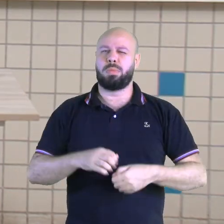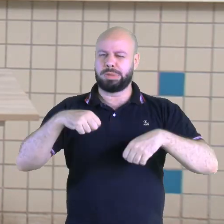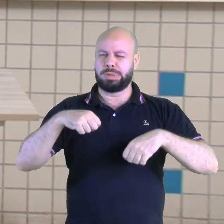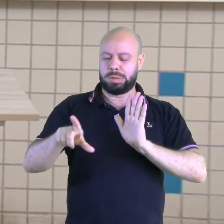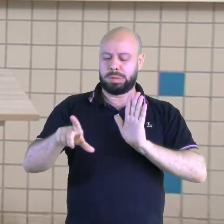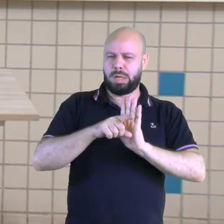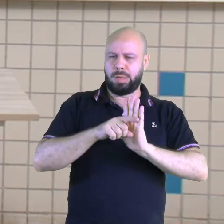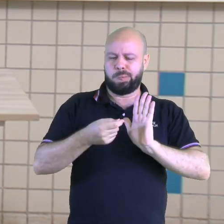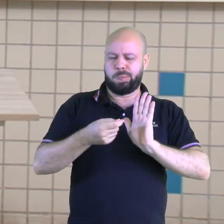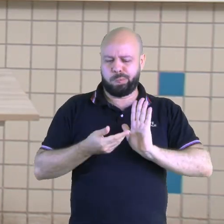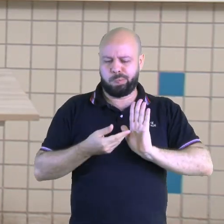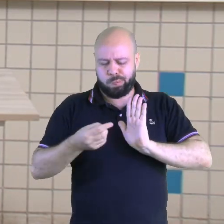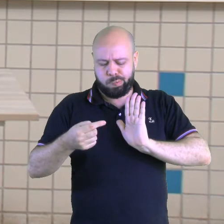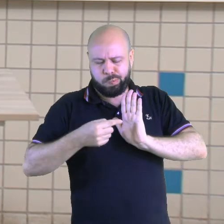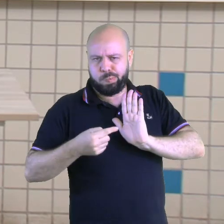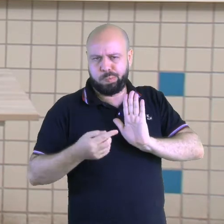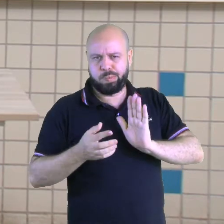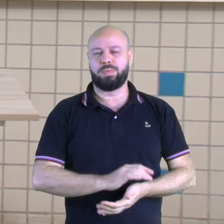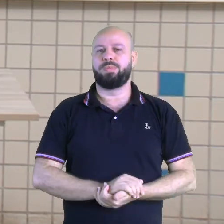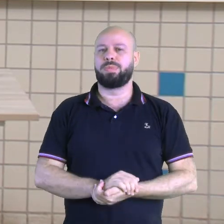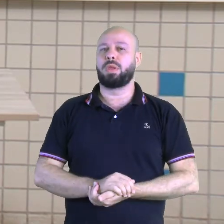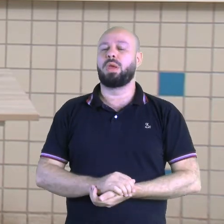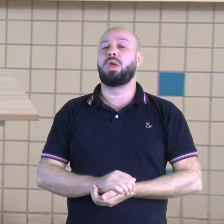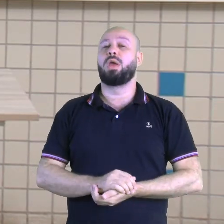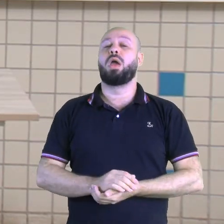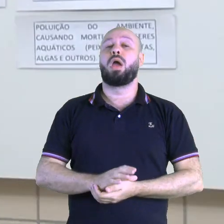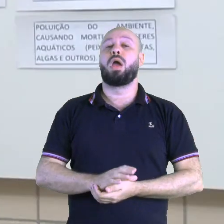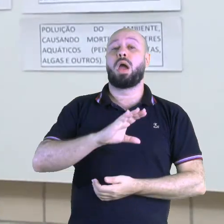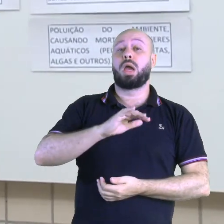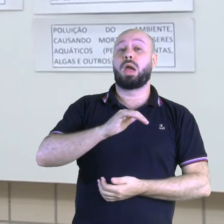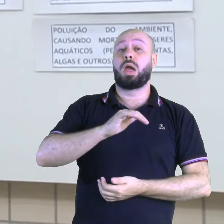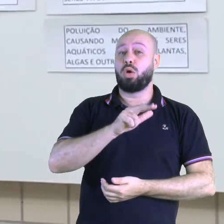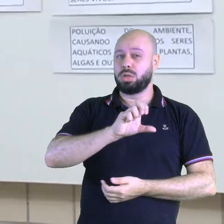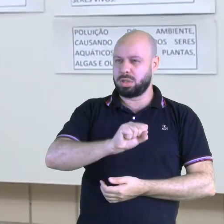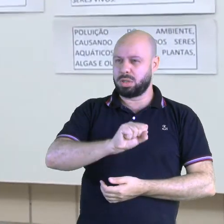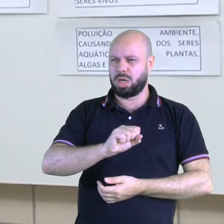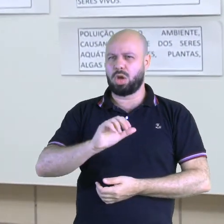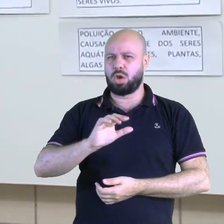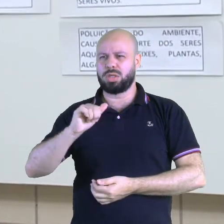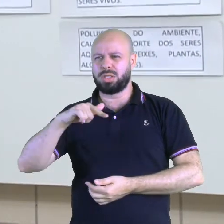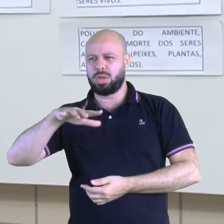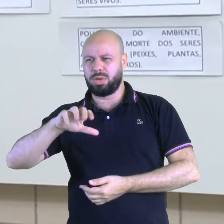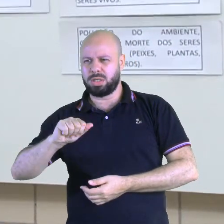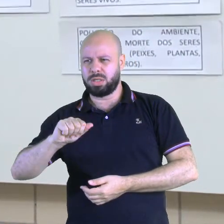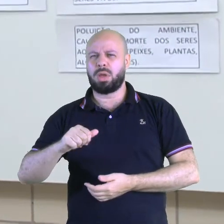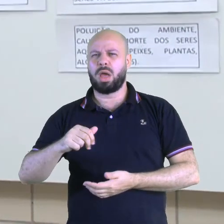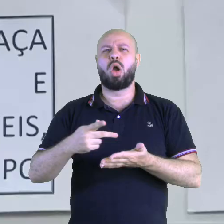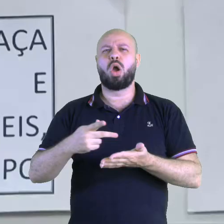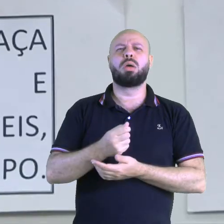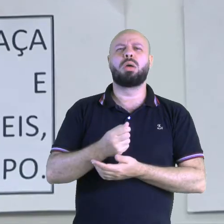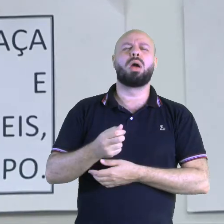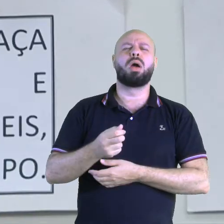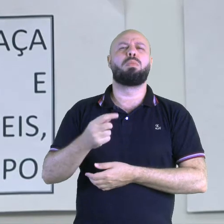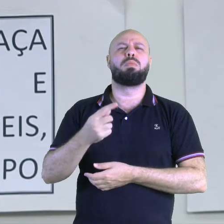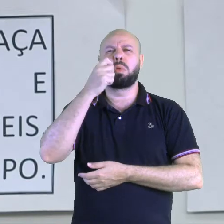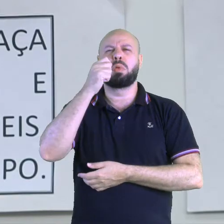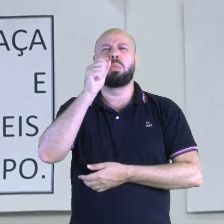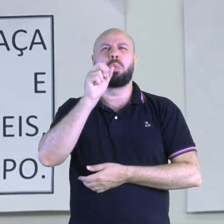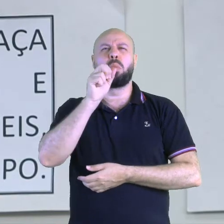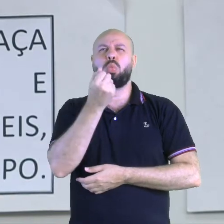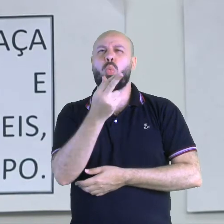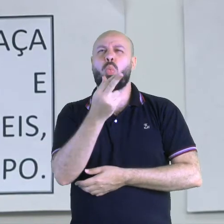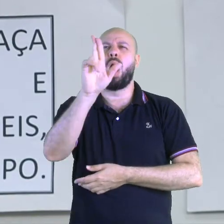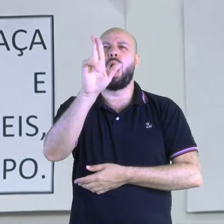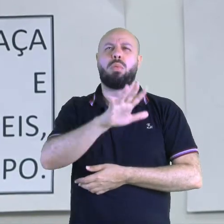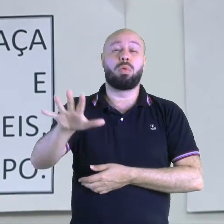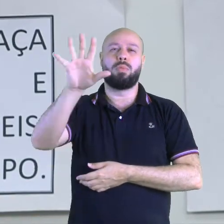causas e consequências de alguns tipos de poluição. Poluição do ar, causa? O é que causa? É causada pela